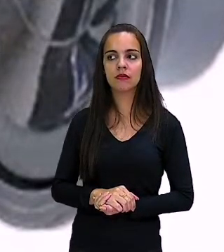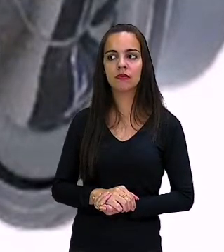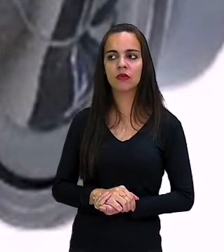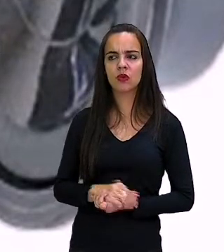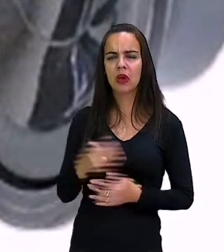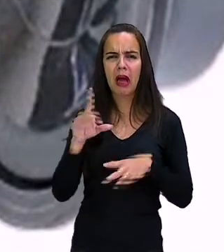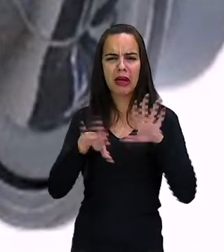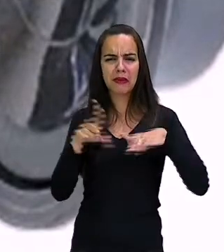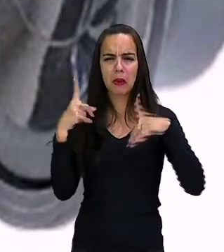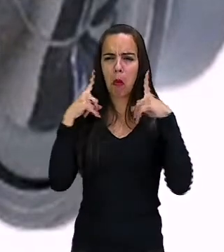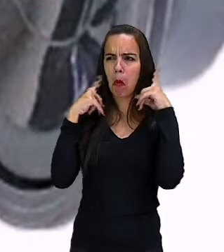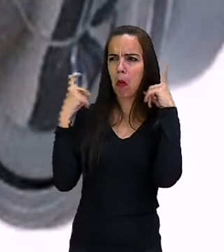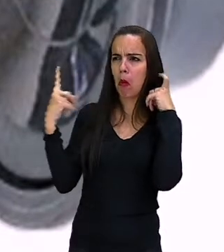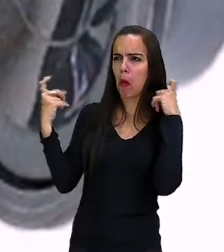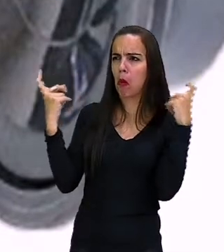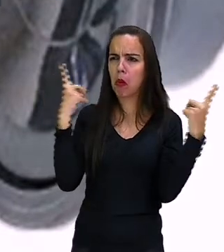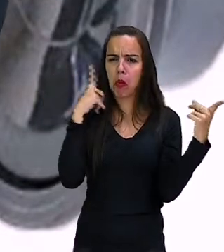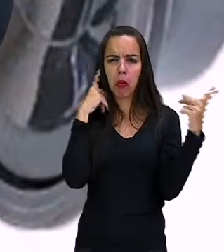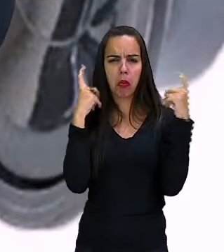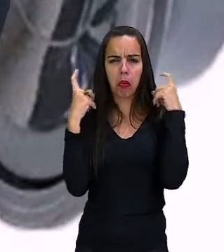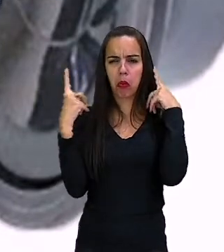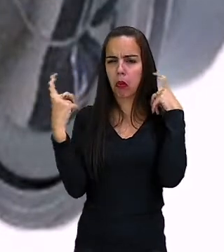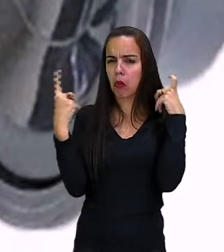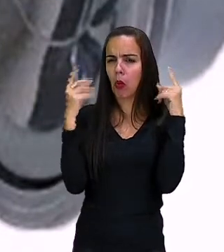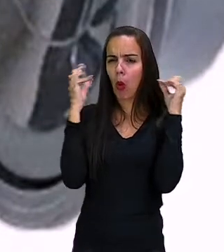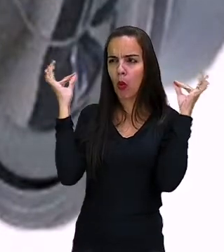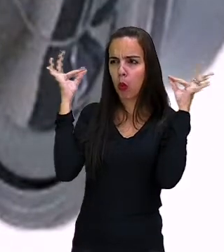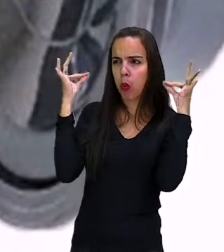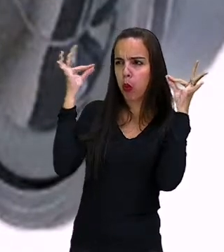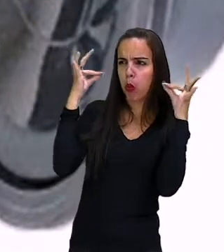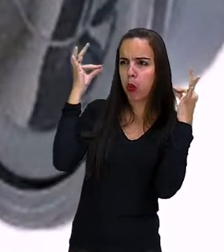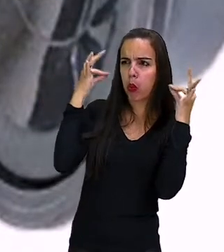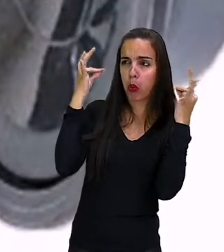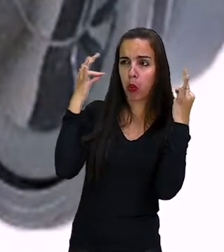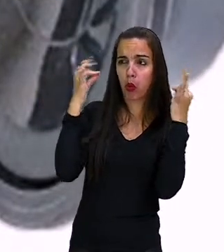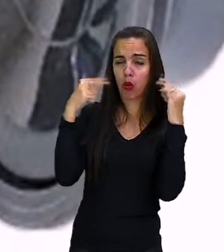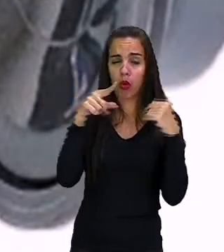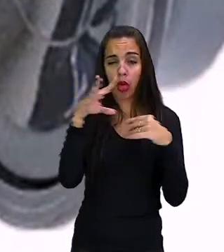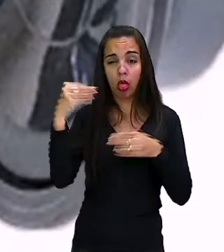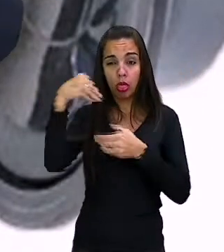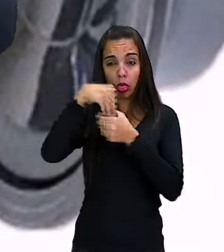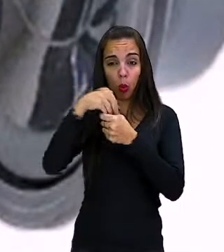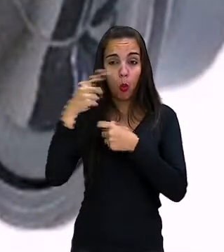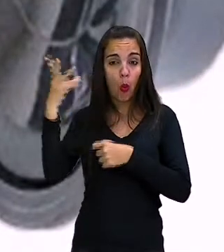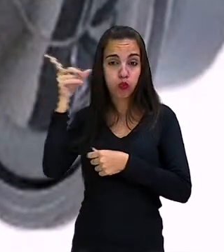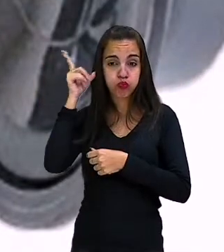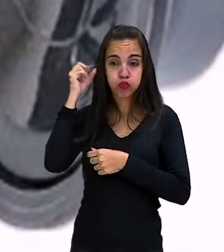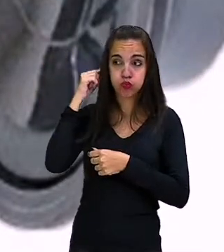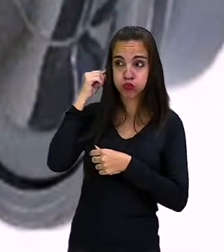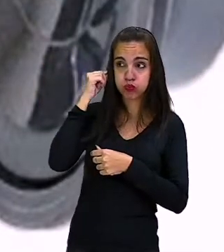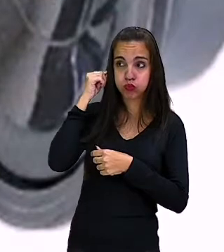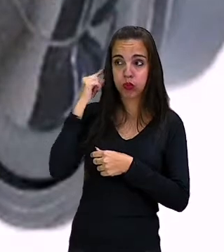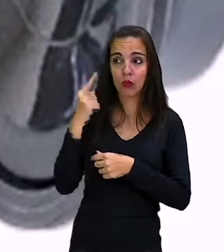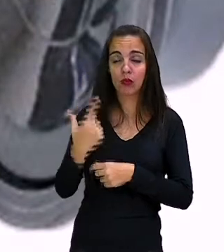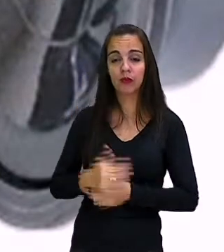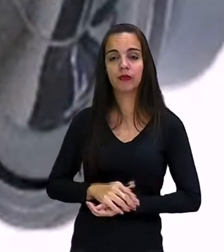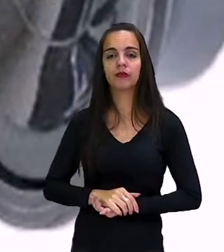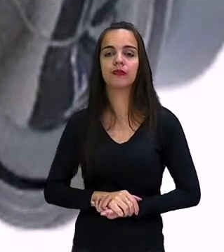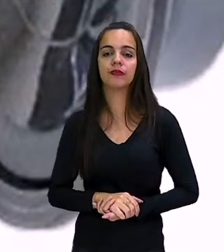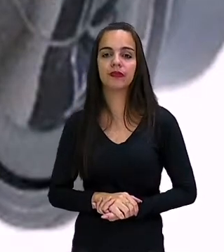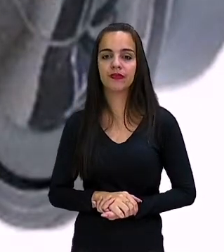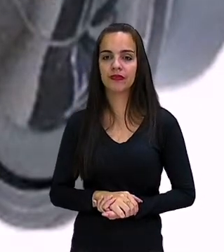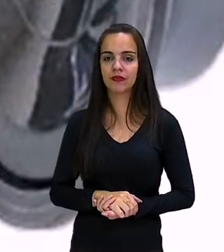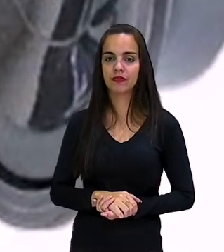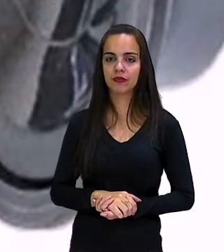tem barulhos, zumbidos, chiados nos seus ouvidos. After you hear